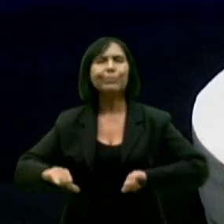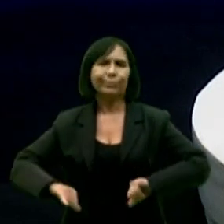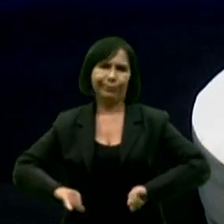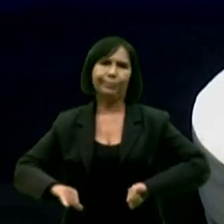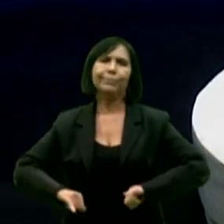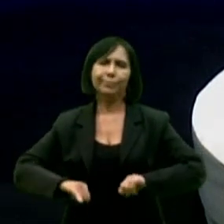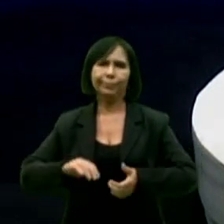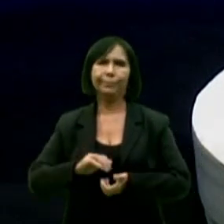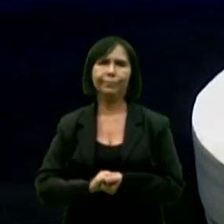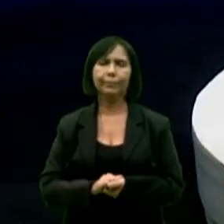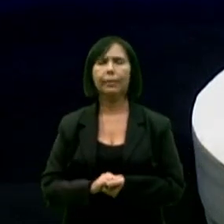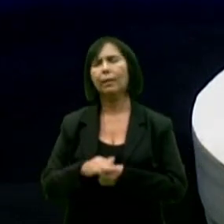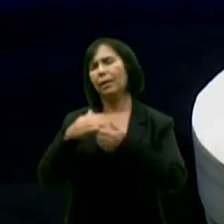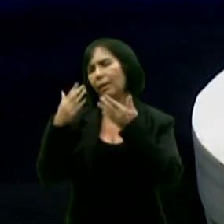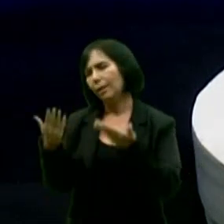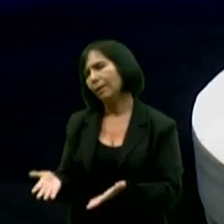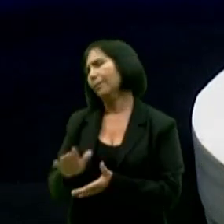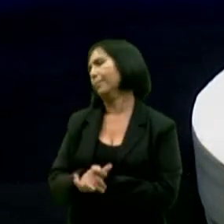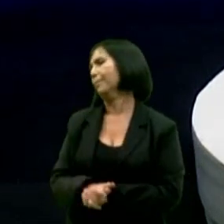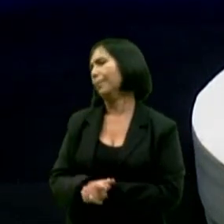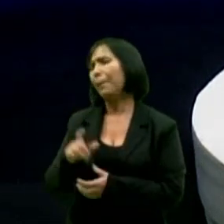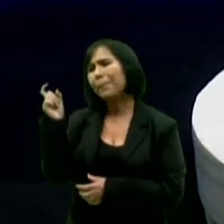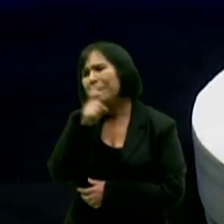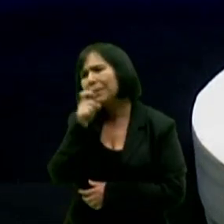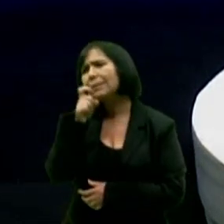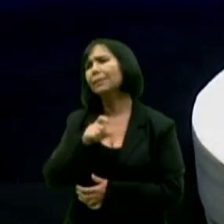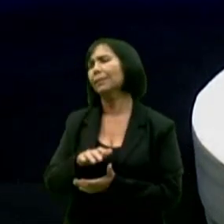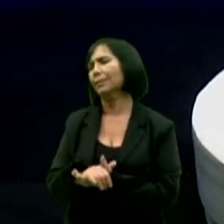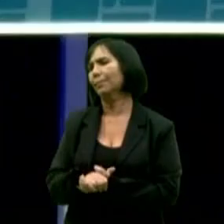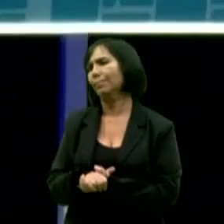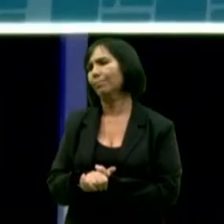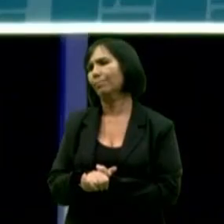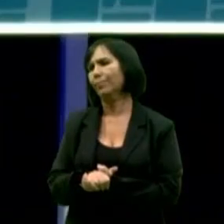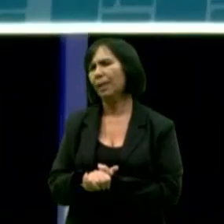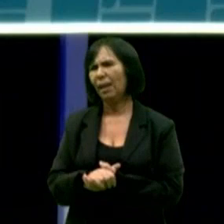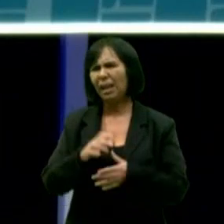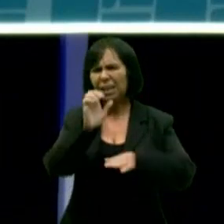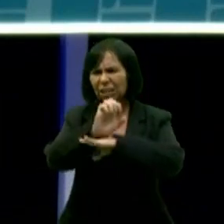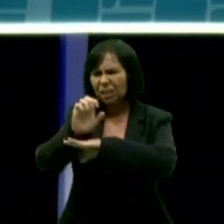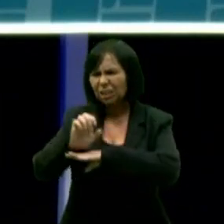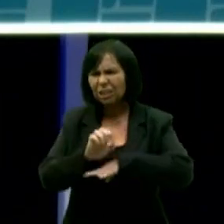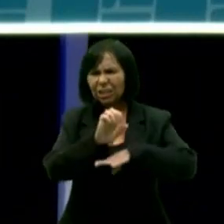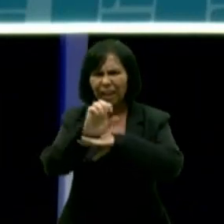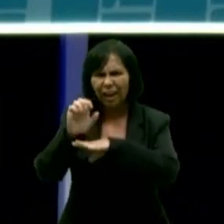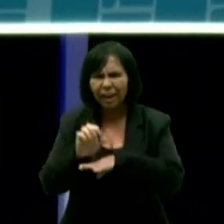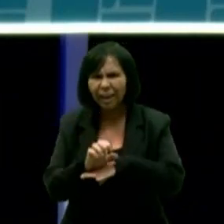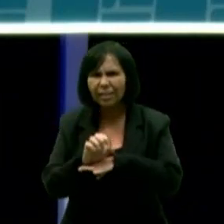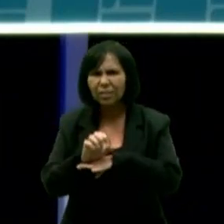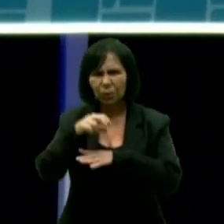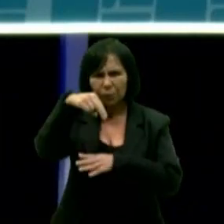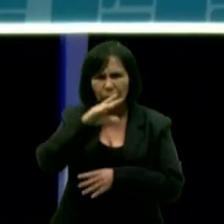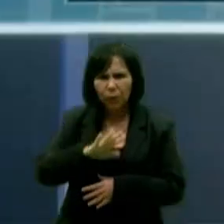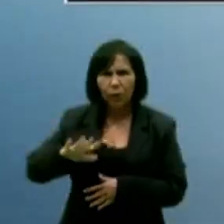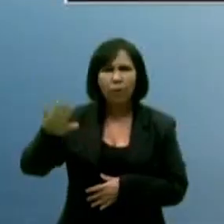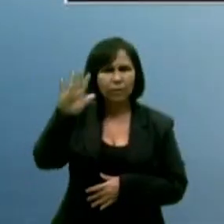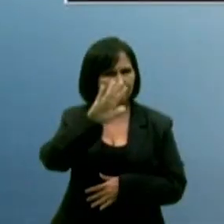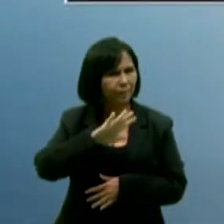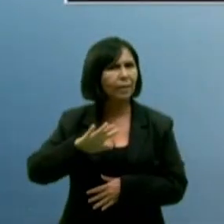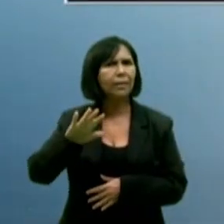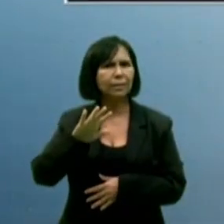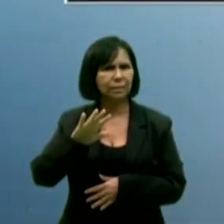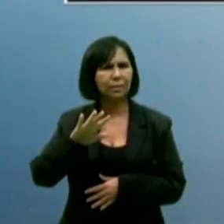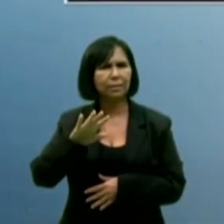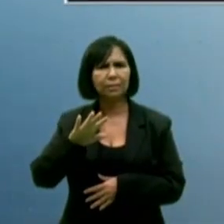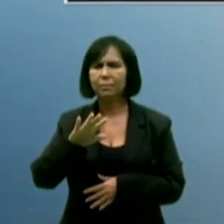candidato Soutar continua dizendo uma inverdade. Nenhum estado do Nordeste suspendeu até agora, porque você como deputado deveria saber